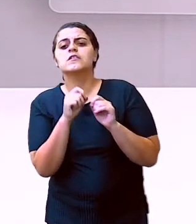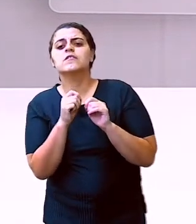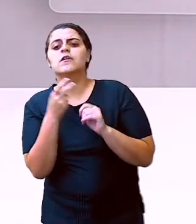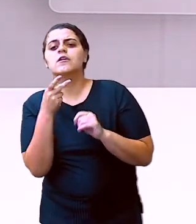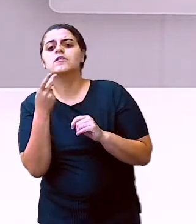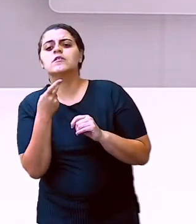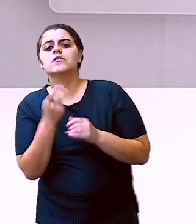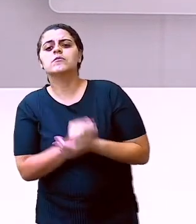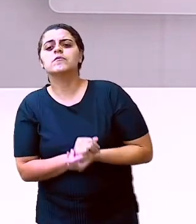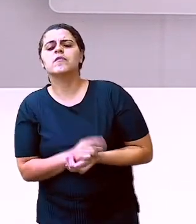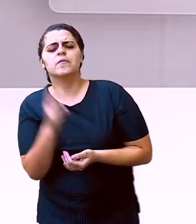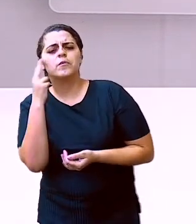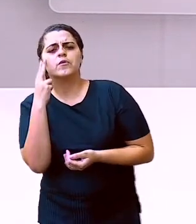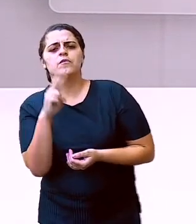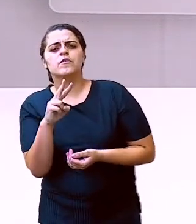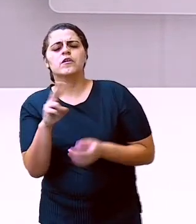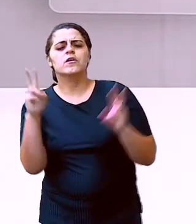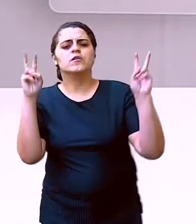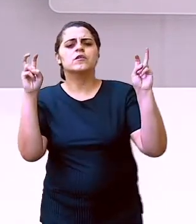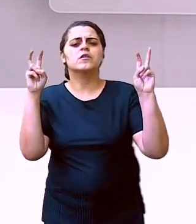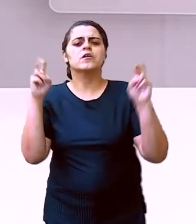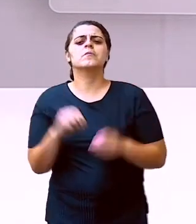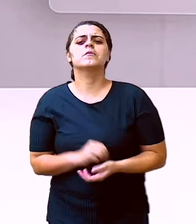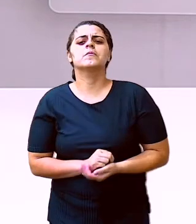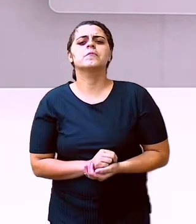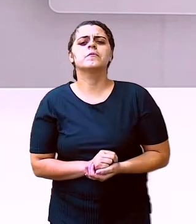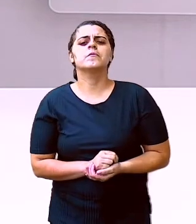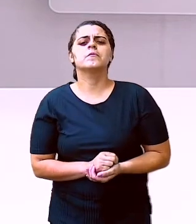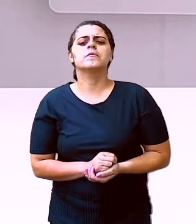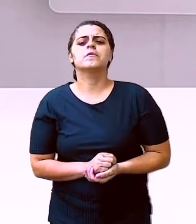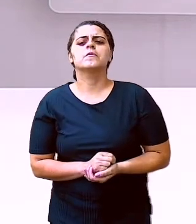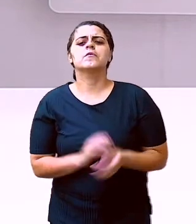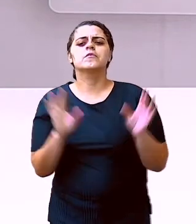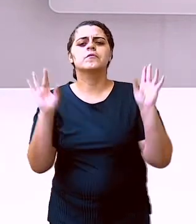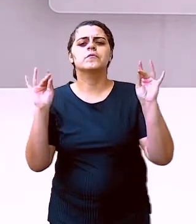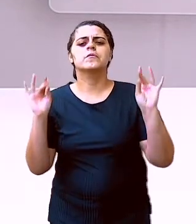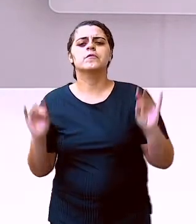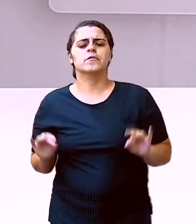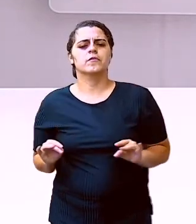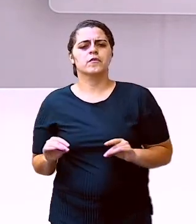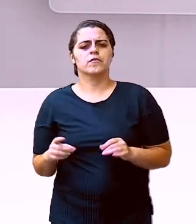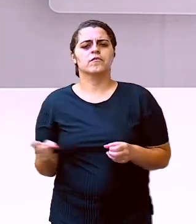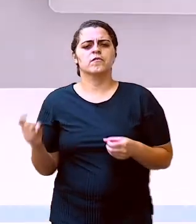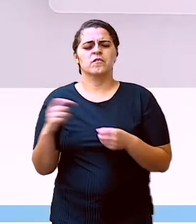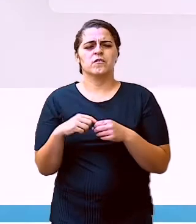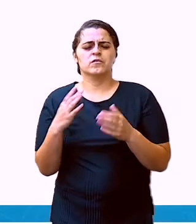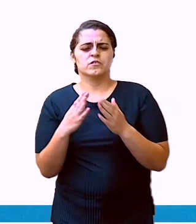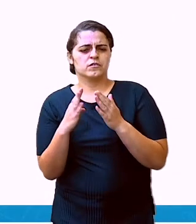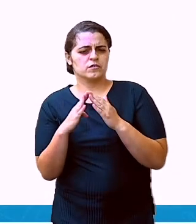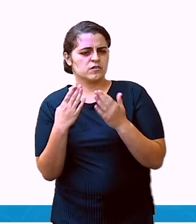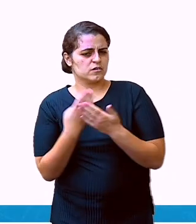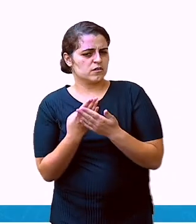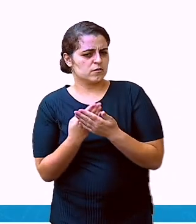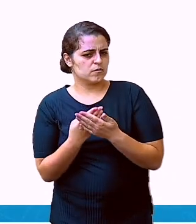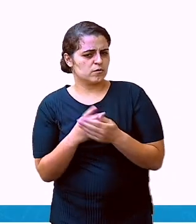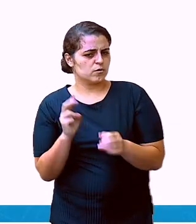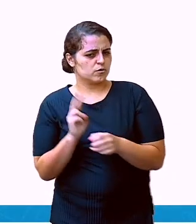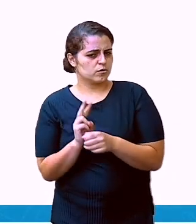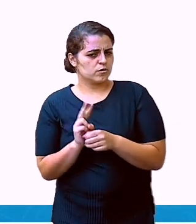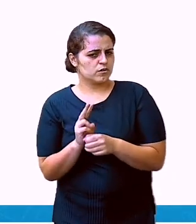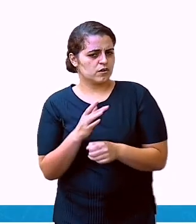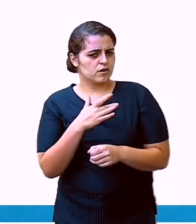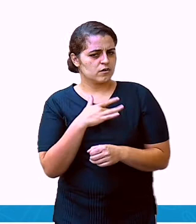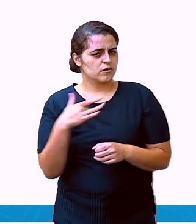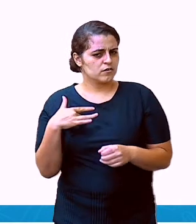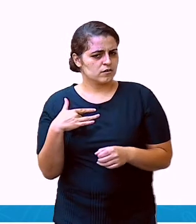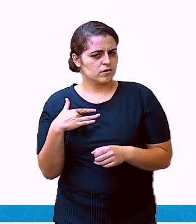Vamos ver? O assunto principal. Retorno das aulas? Os cuidados para